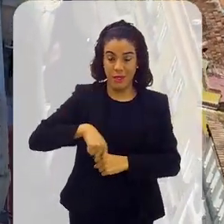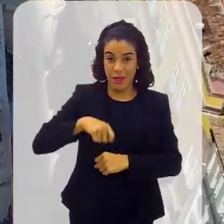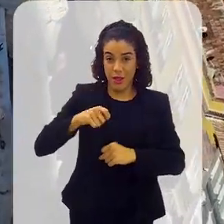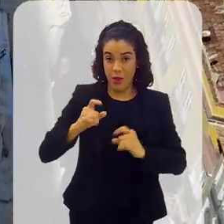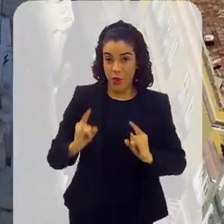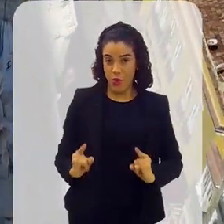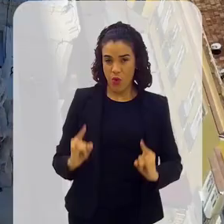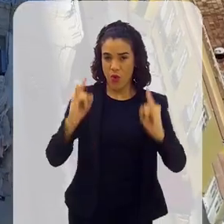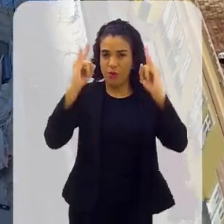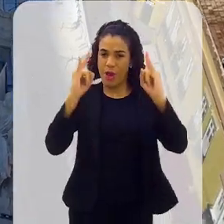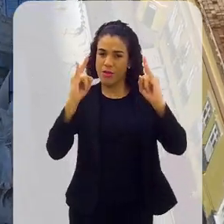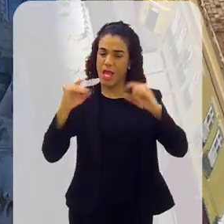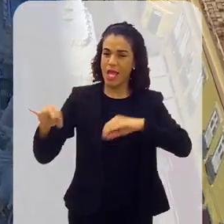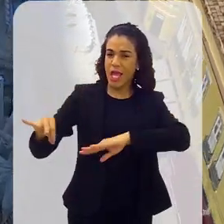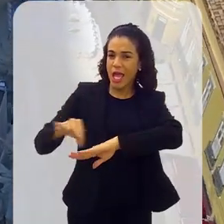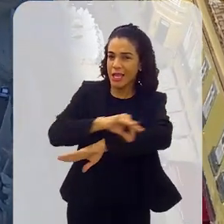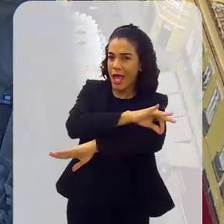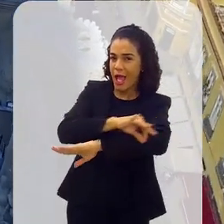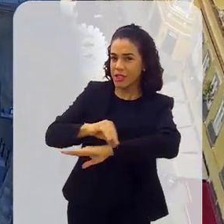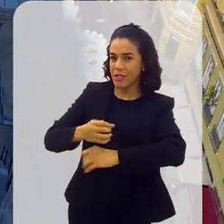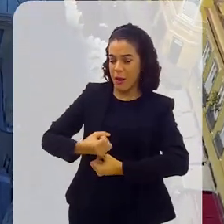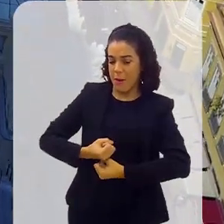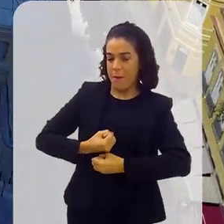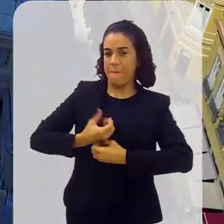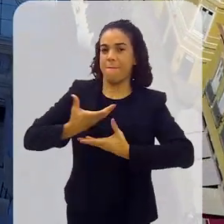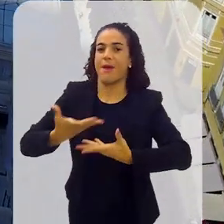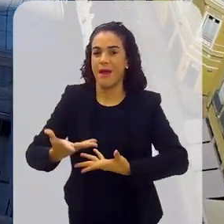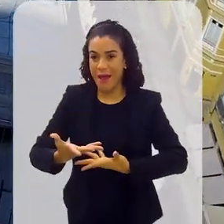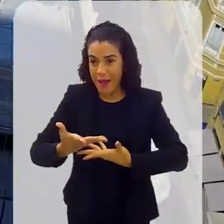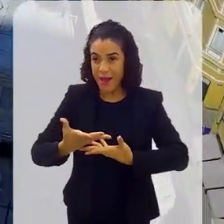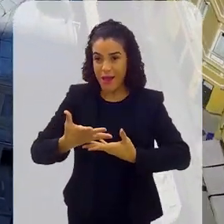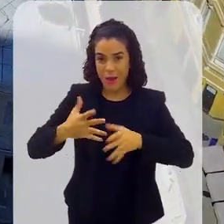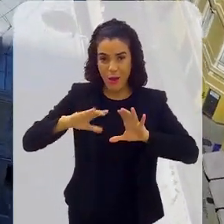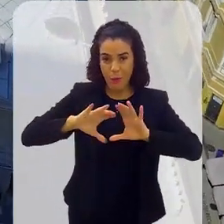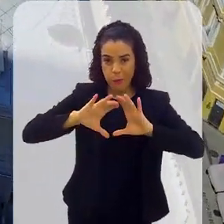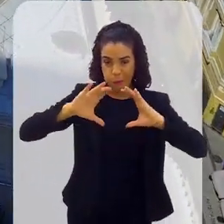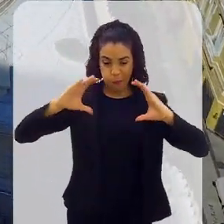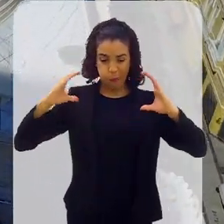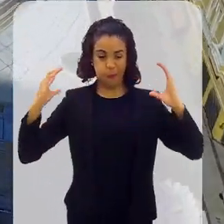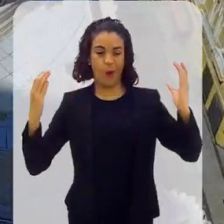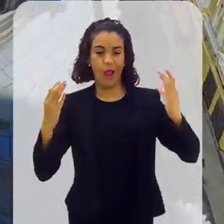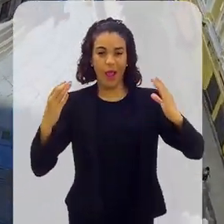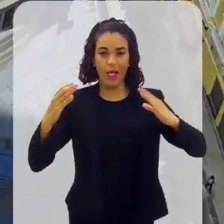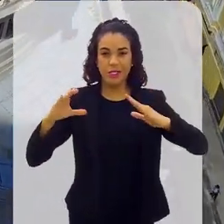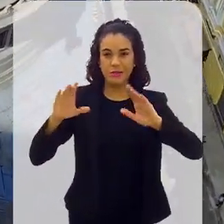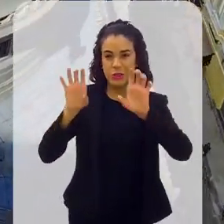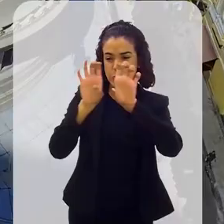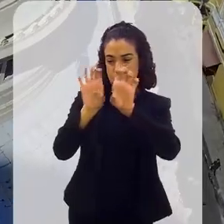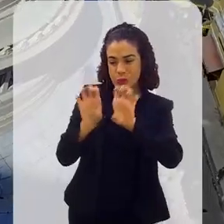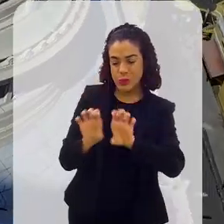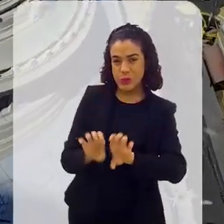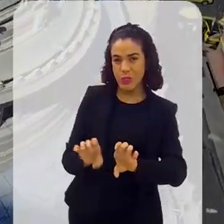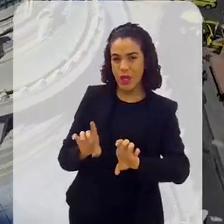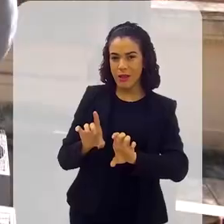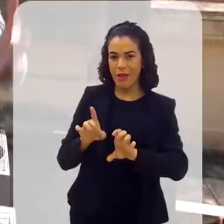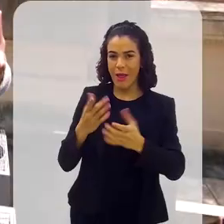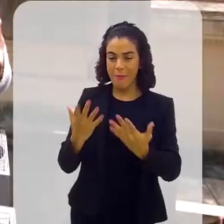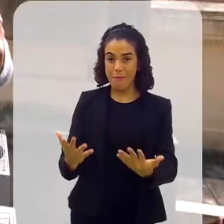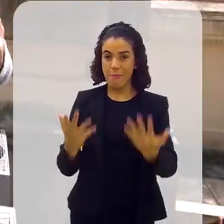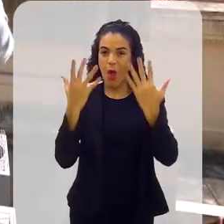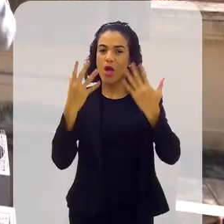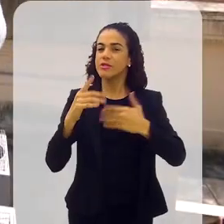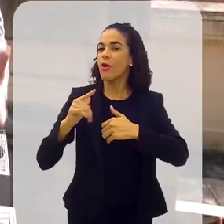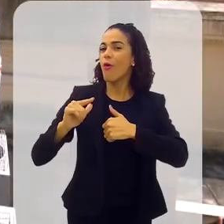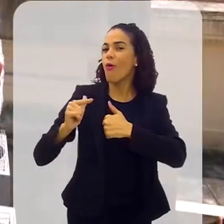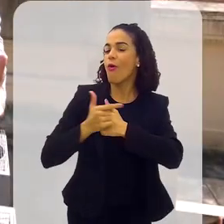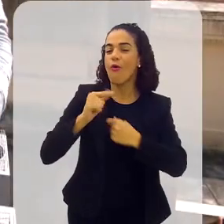prédio é conhecido como um tipo de arquitetura narrativa, onde os volumes entre ornatos e esculturas dão o tom